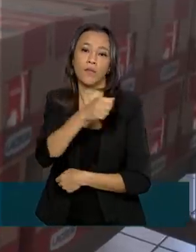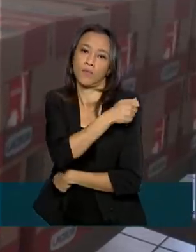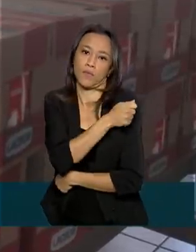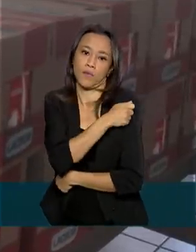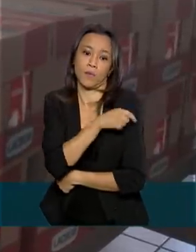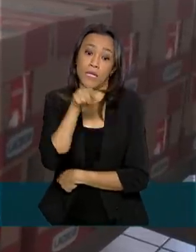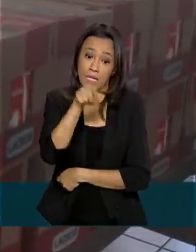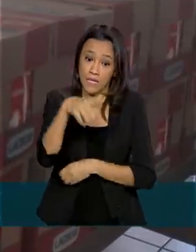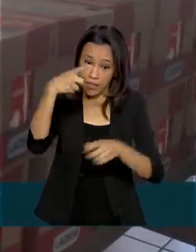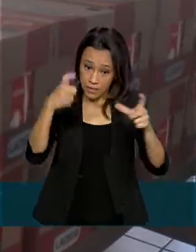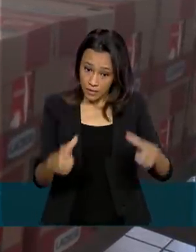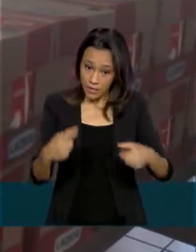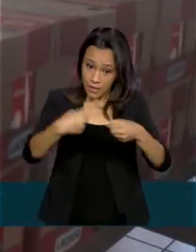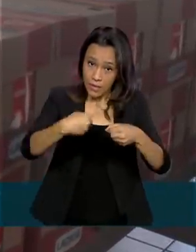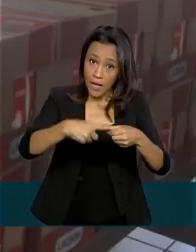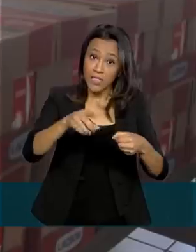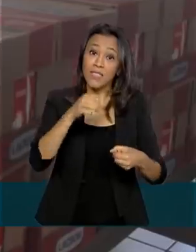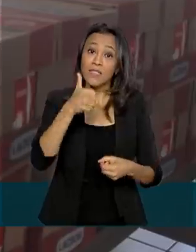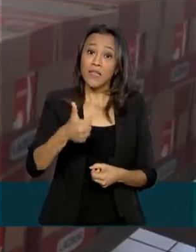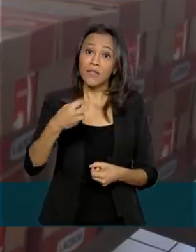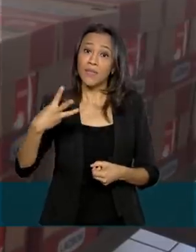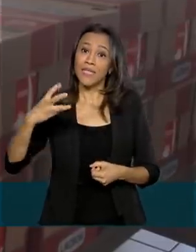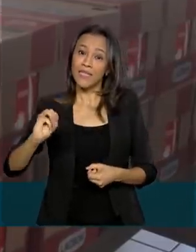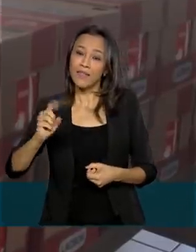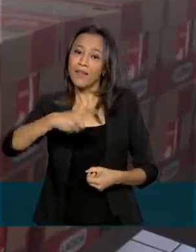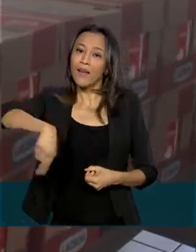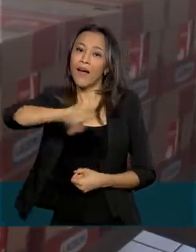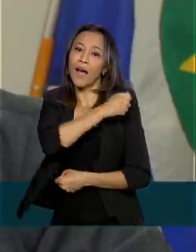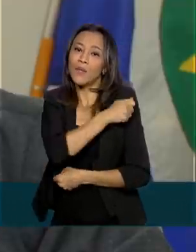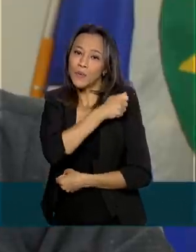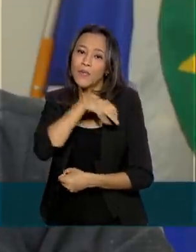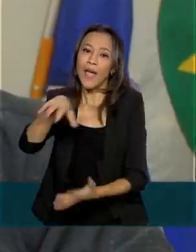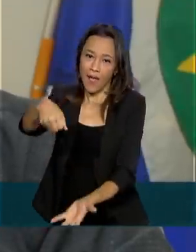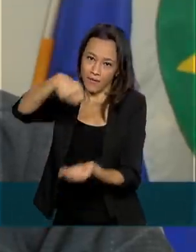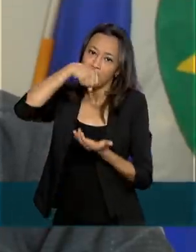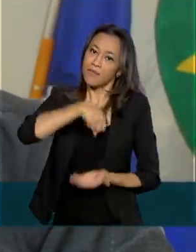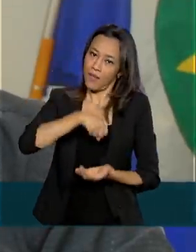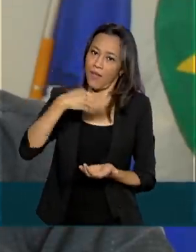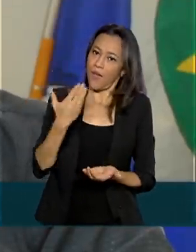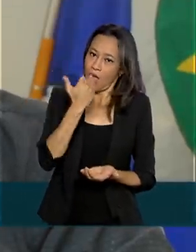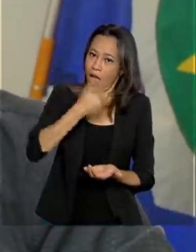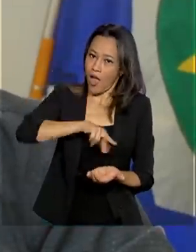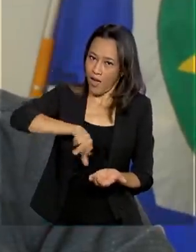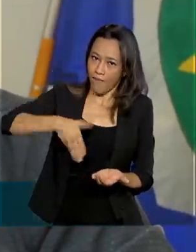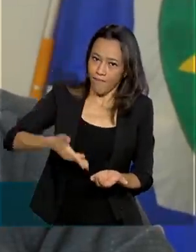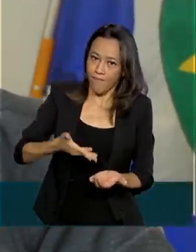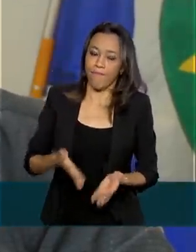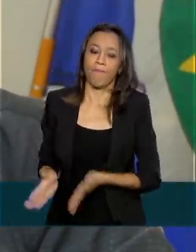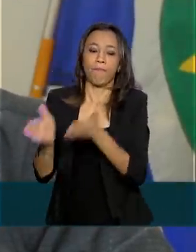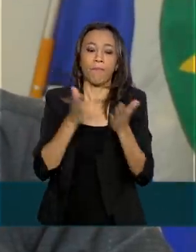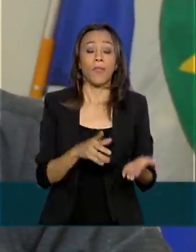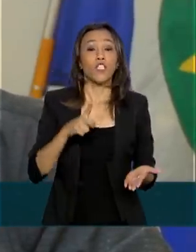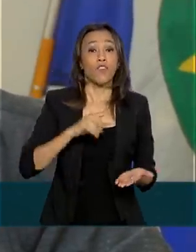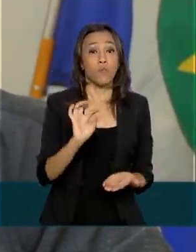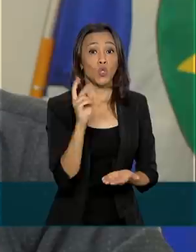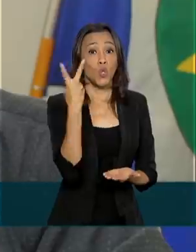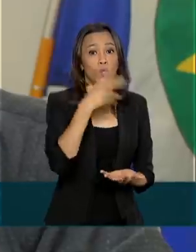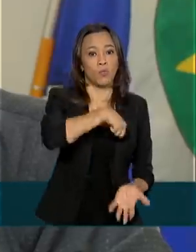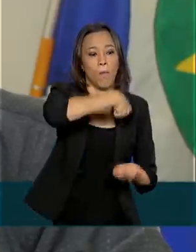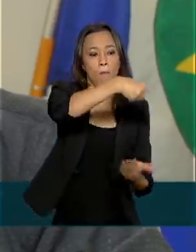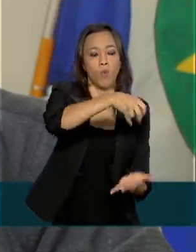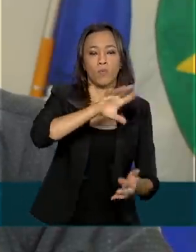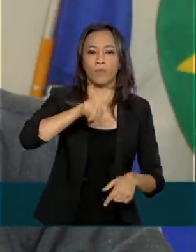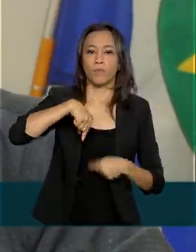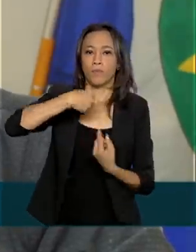do Trivelato, 130 alunos recebem as cestas. Nós tivemos dois repasses, duas distribuições,